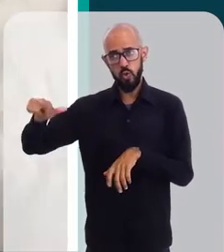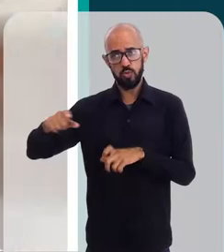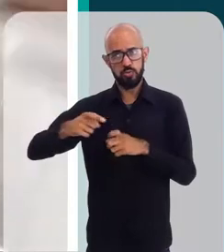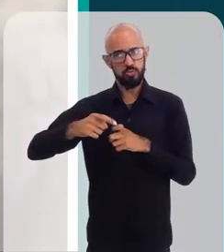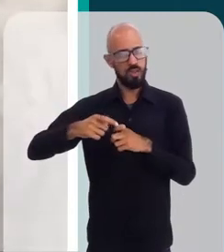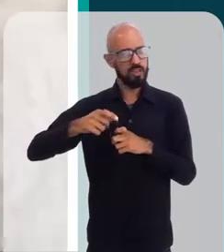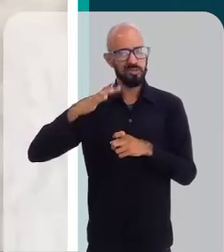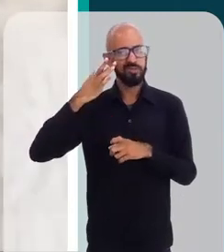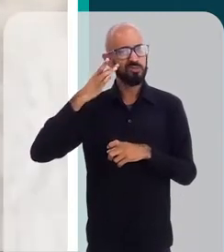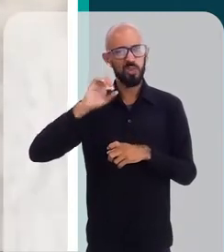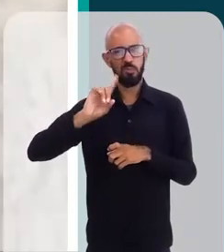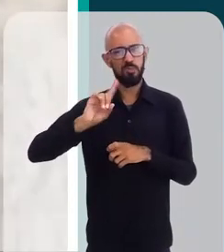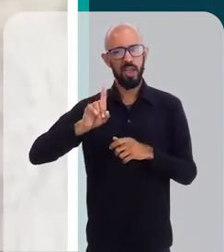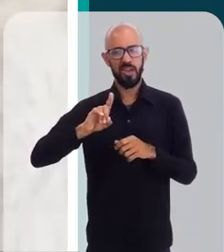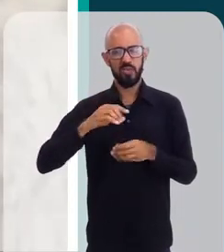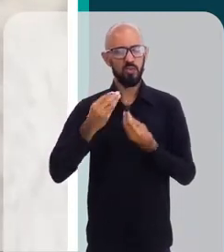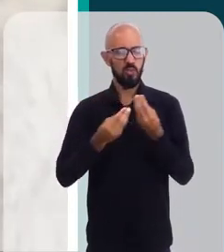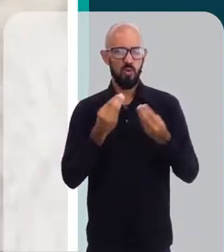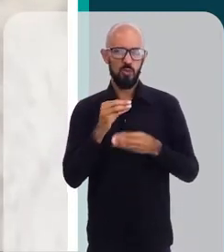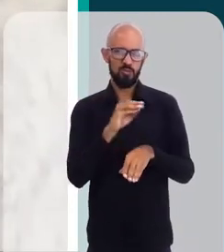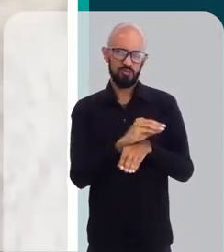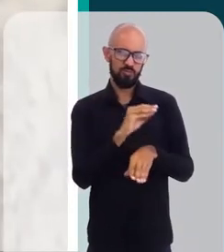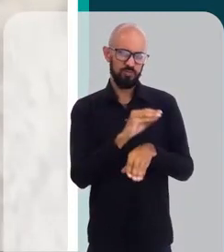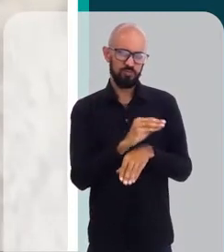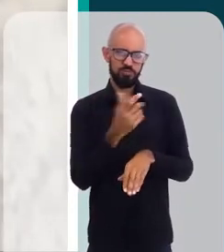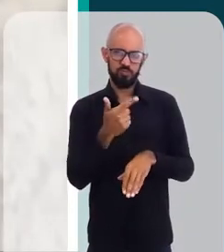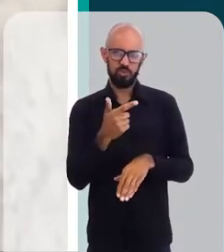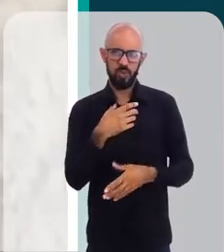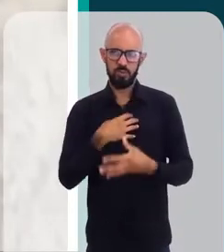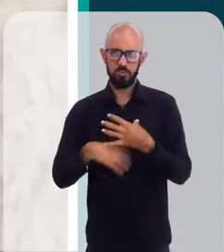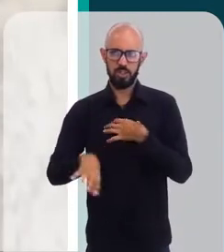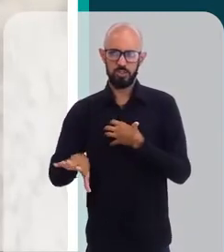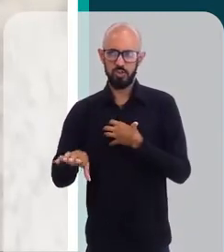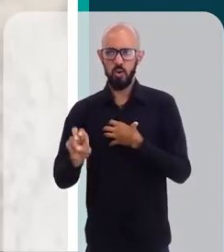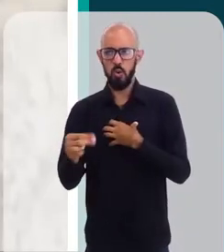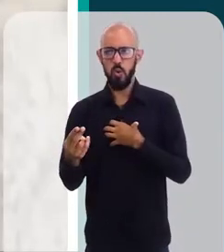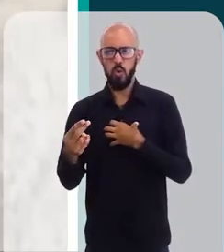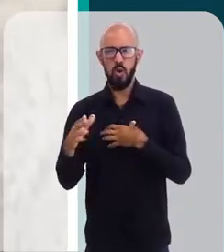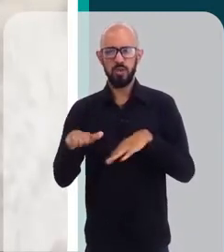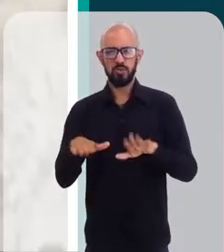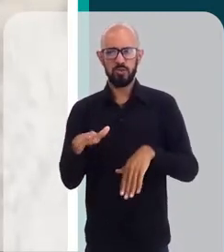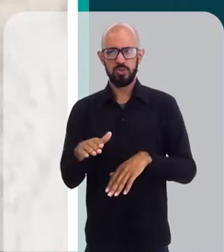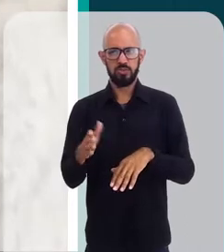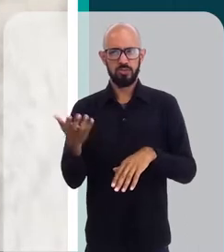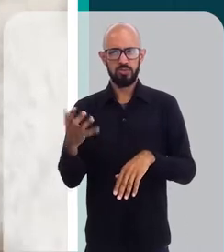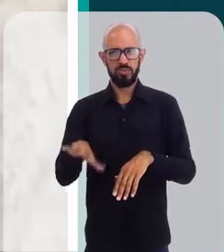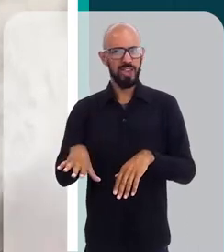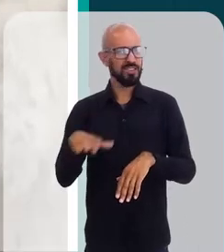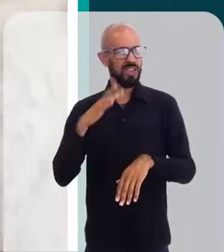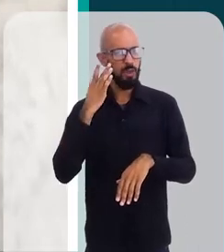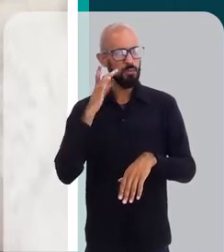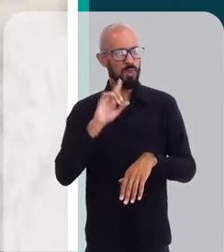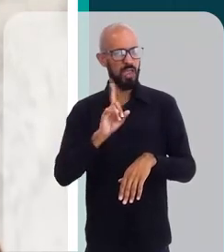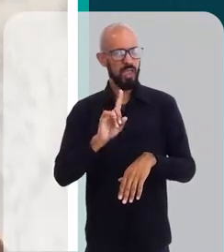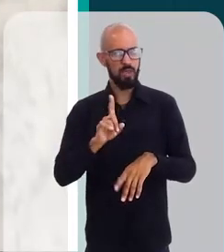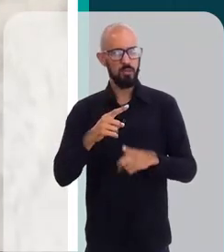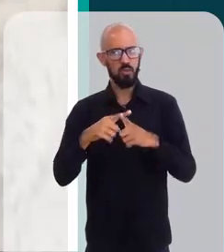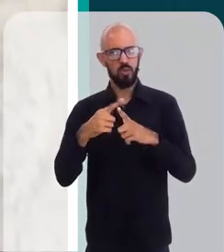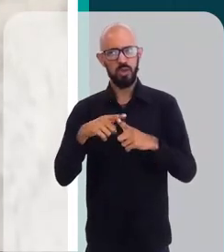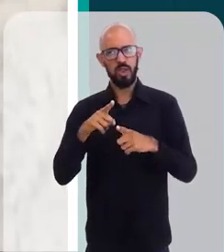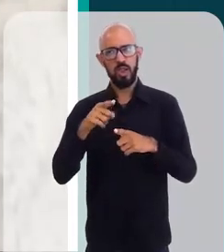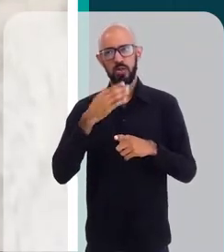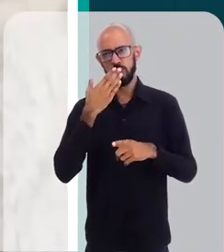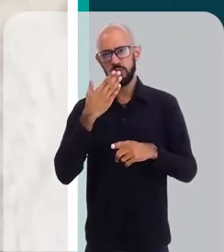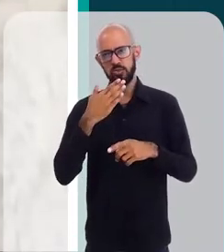e não souberam tratar, não tiveram essa empatia ou simplesmente não querer procurar conhecer, porque é